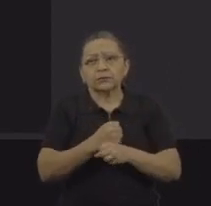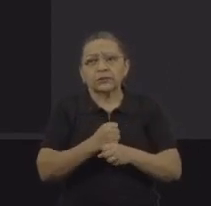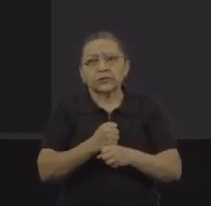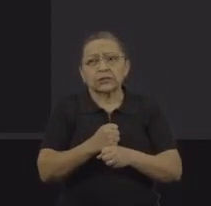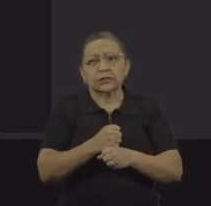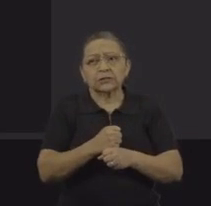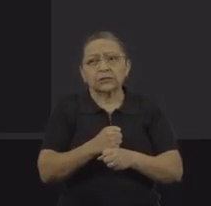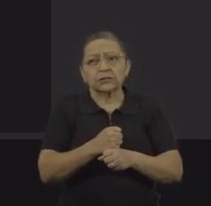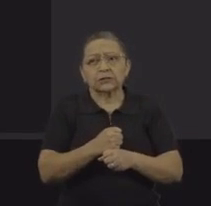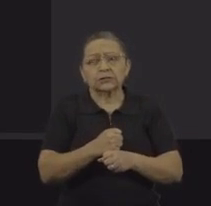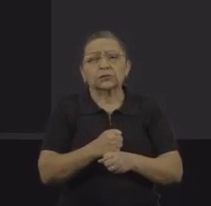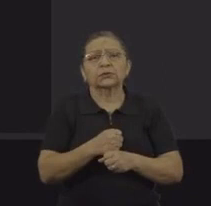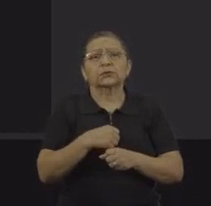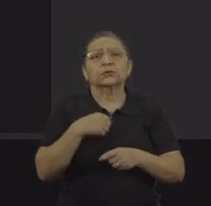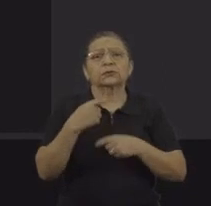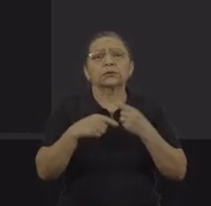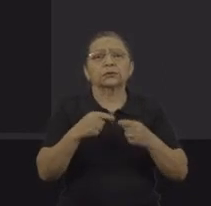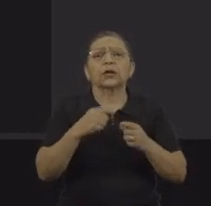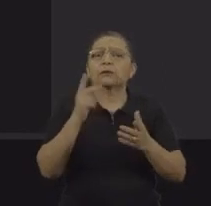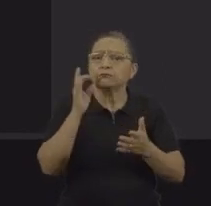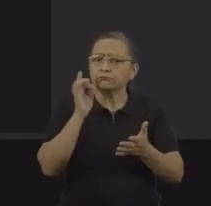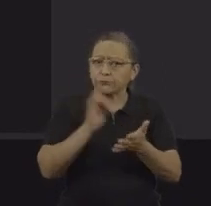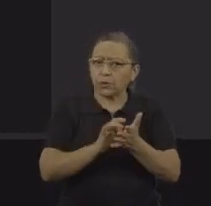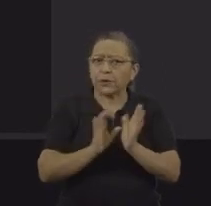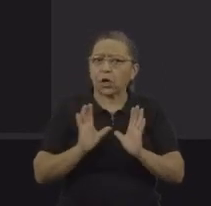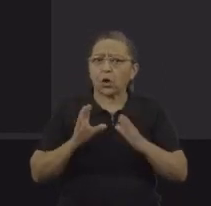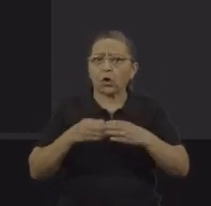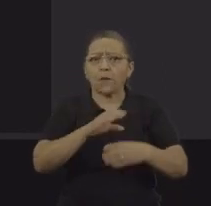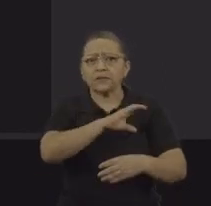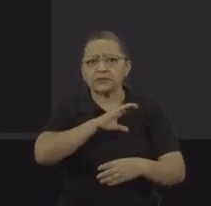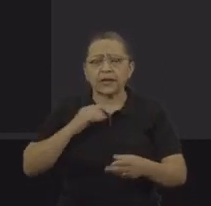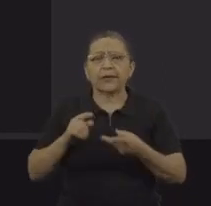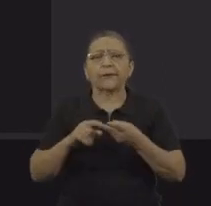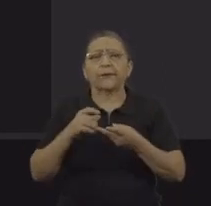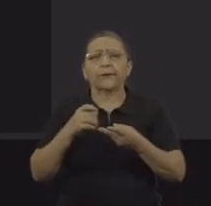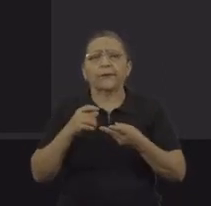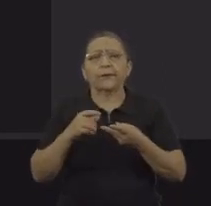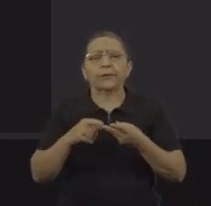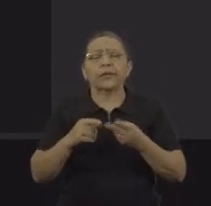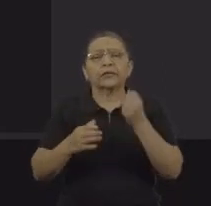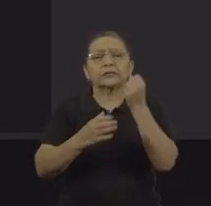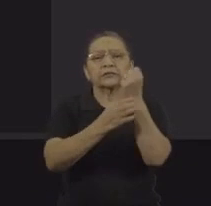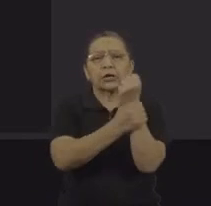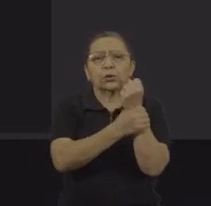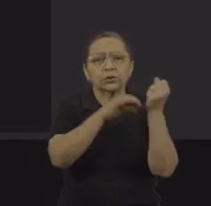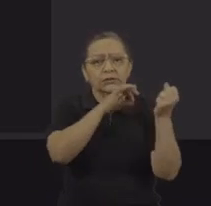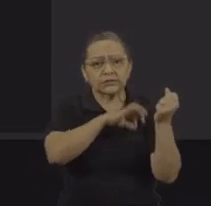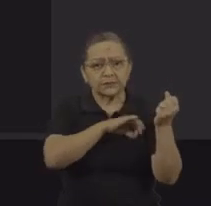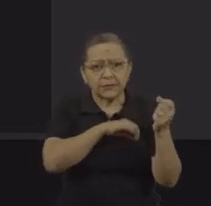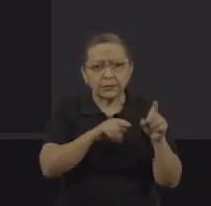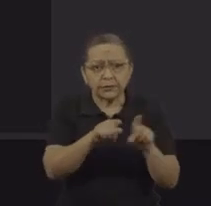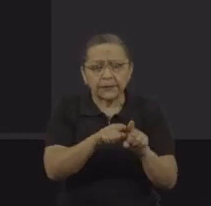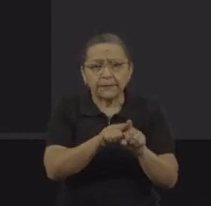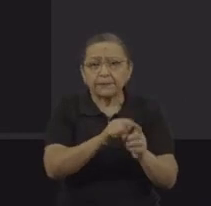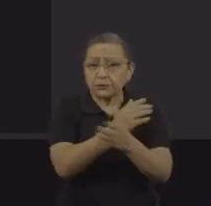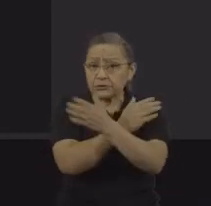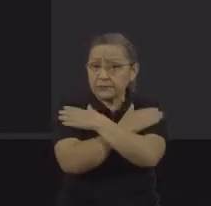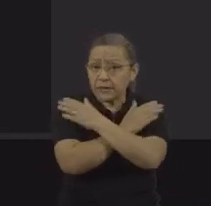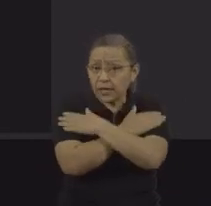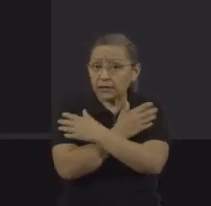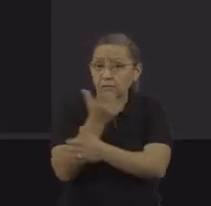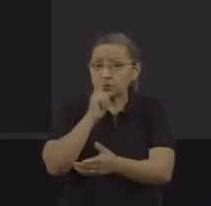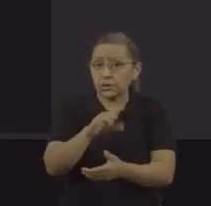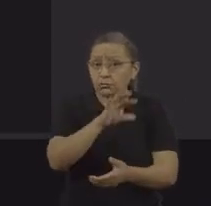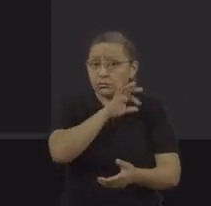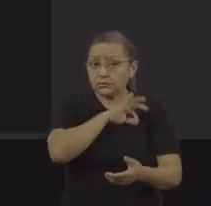instituída depois. A própria Conatrai, os planos nacionais, o seguro-desemprego para o trabalhador que é resgatado. Então foram